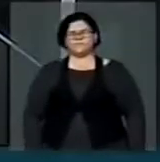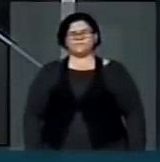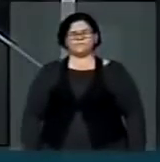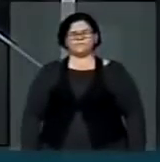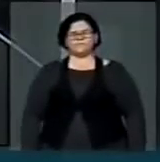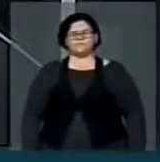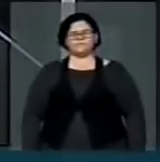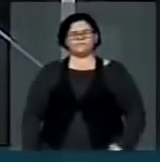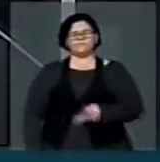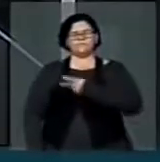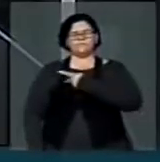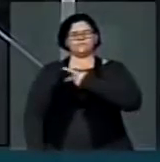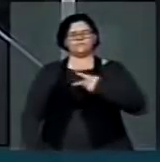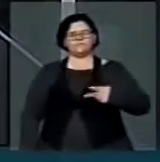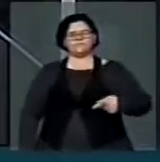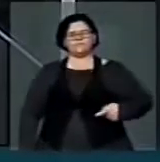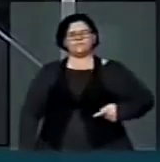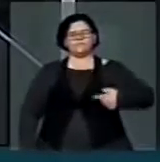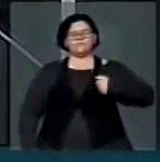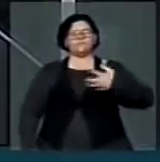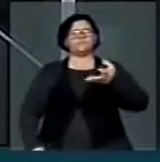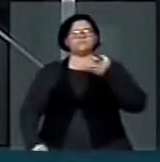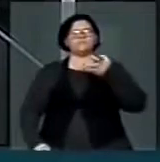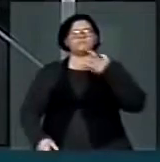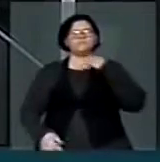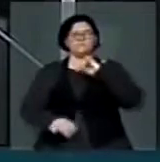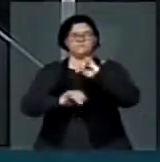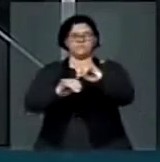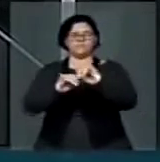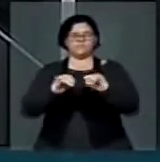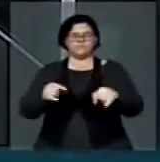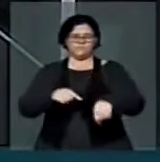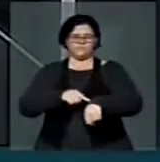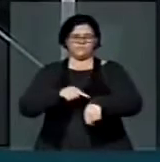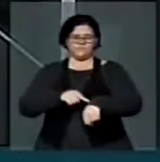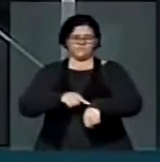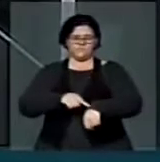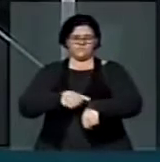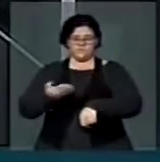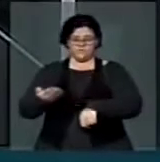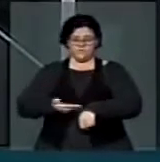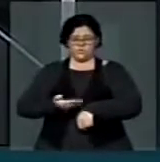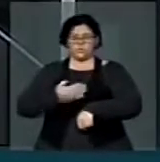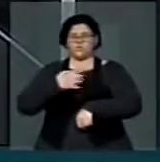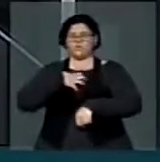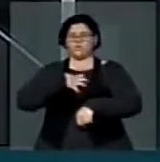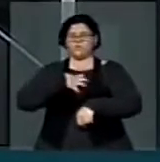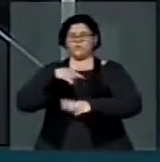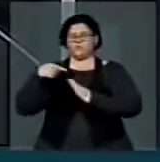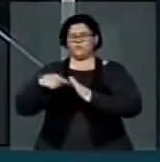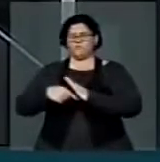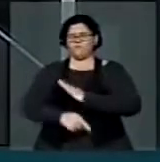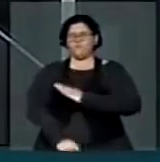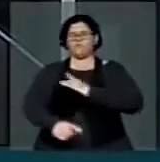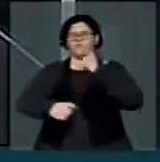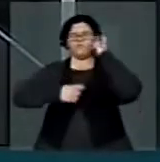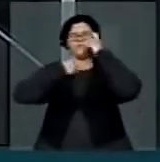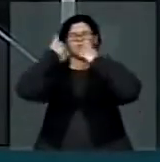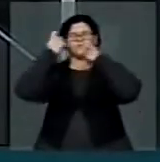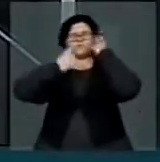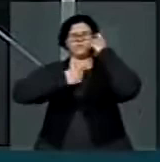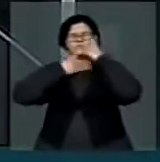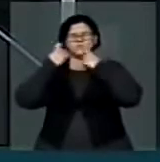Presidente, eu queria registrar nesse momento o profundo da preocupação que nos